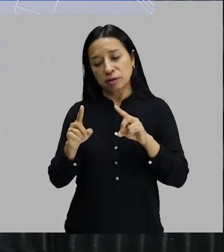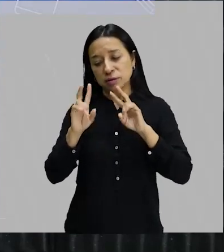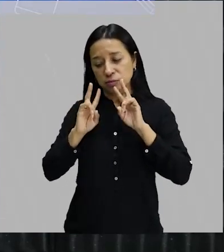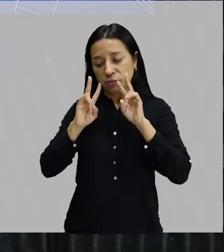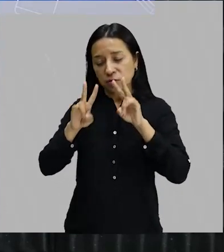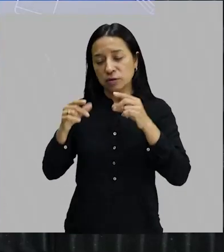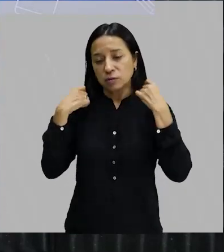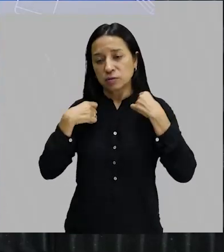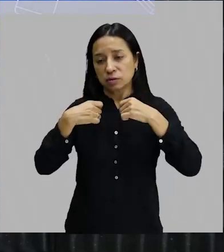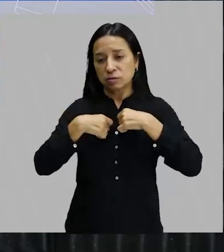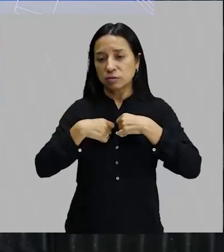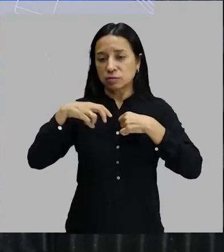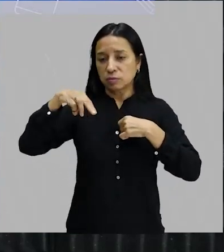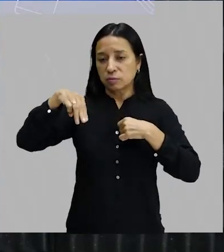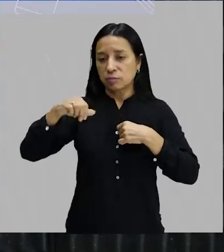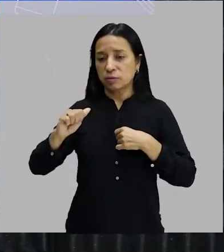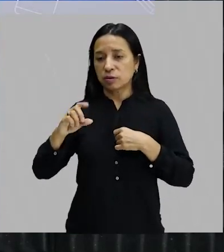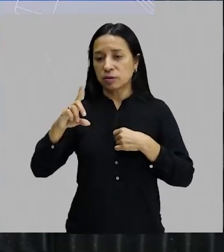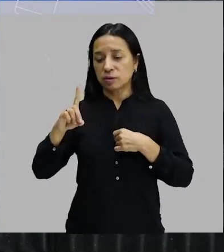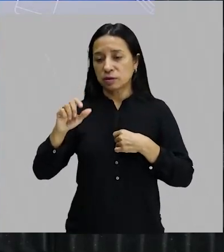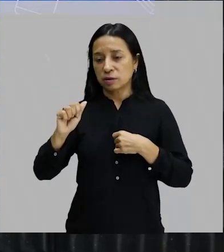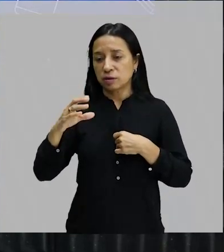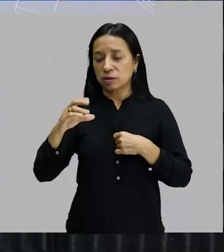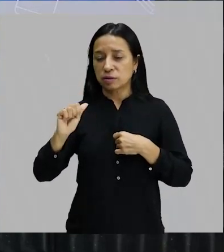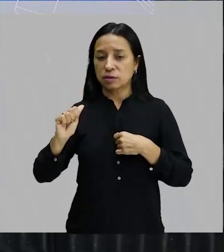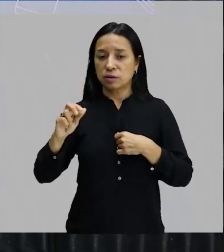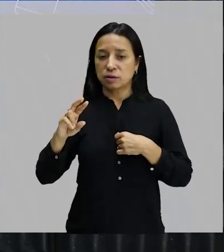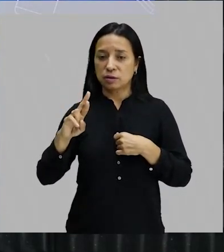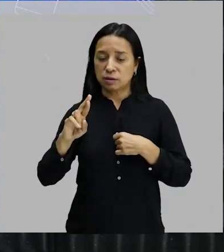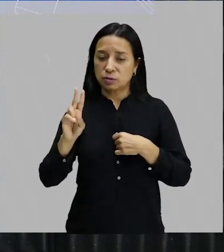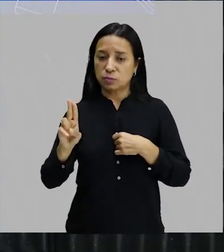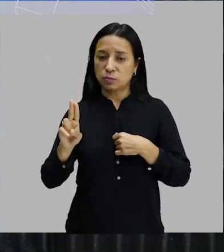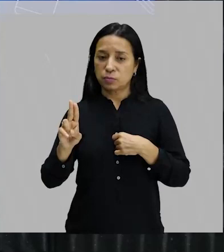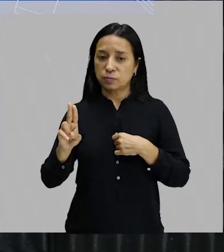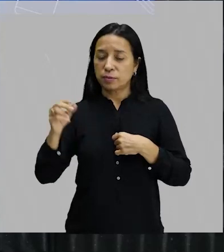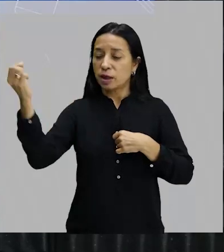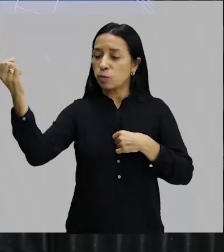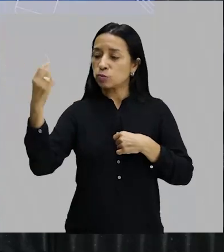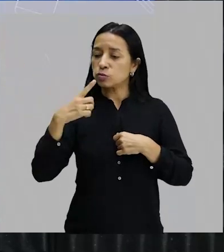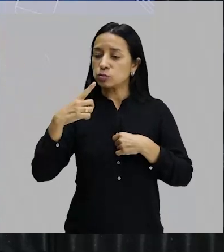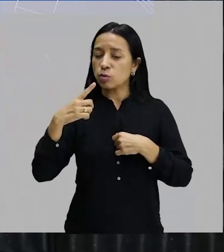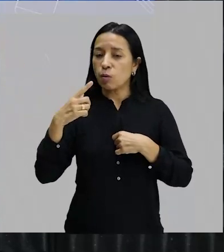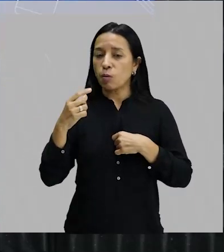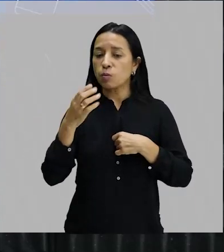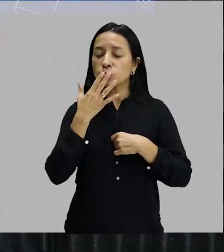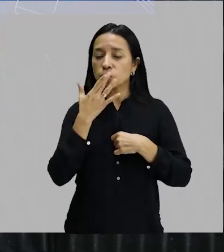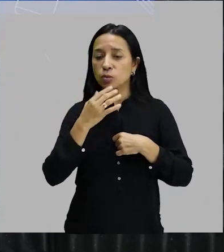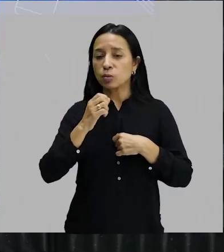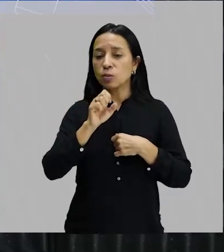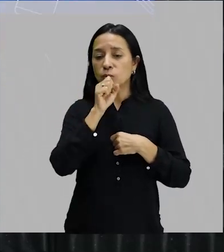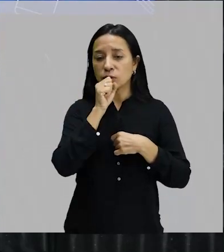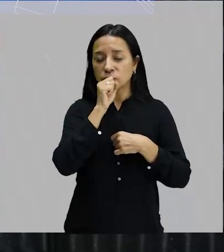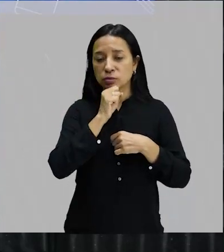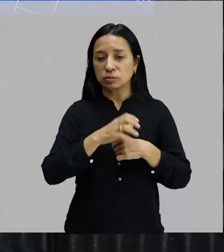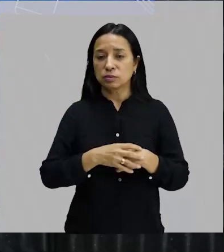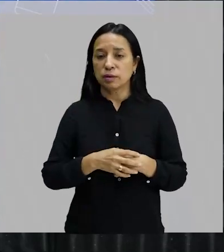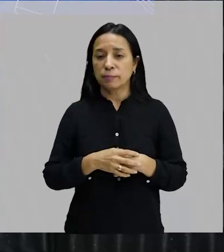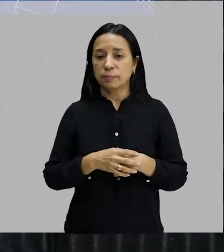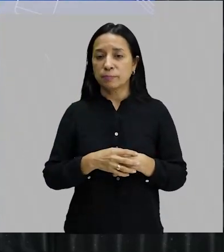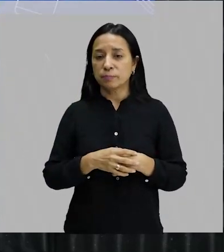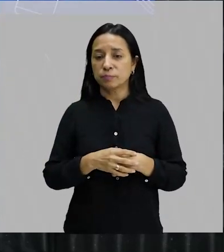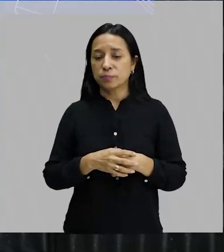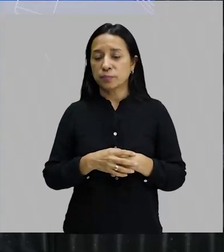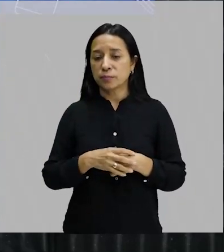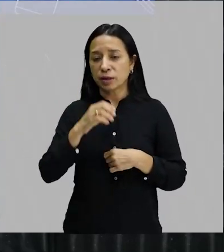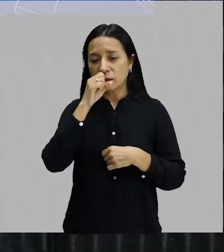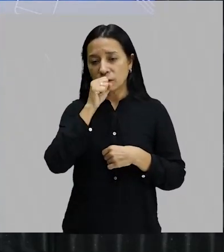nordestino. O sol, que parece uma laranja, e não sei se vocês perceberam. É muito colorido. Então, vamos por partes. Muito colorido. Laranja,